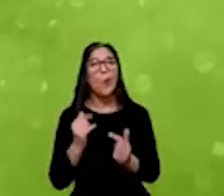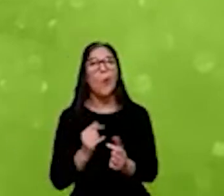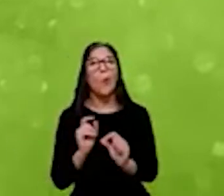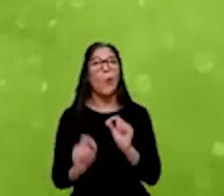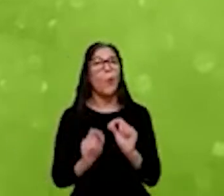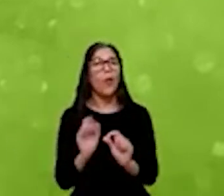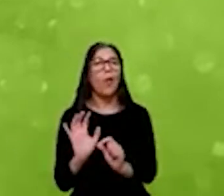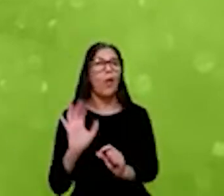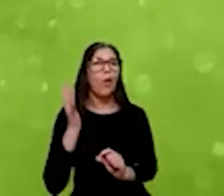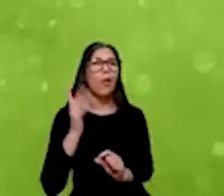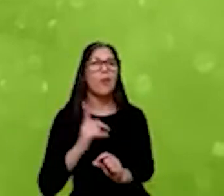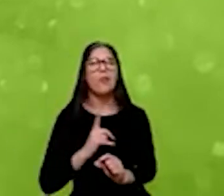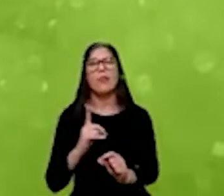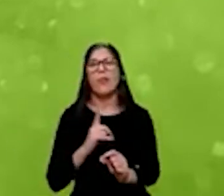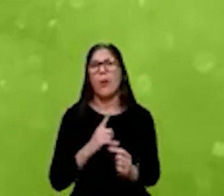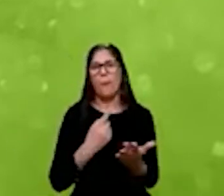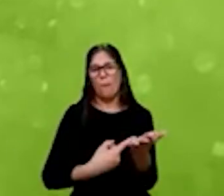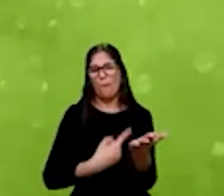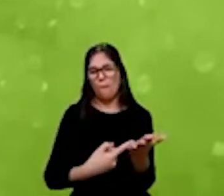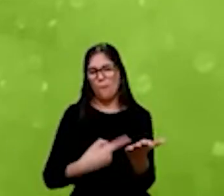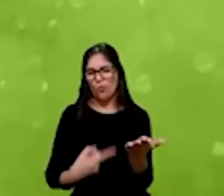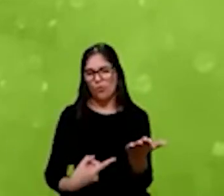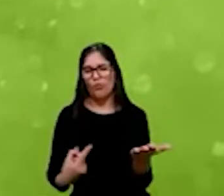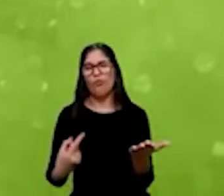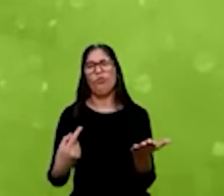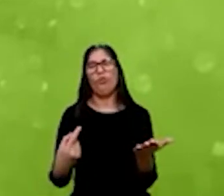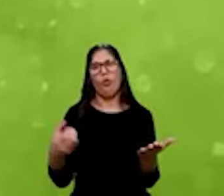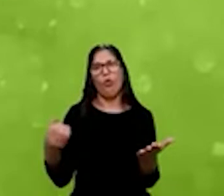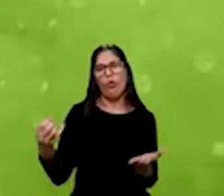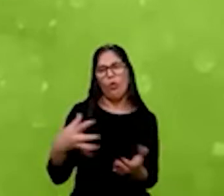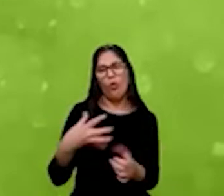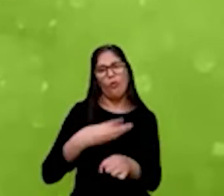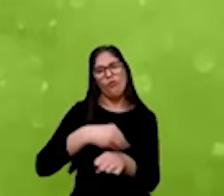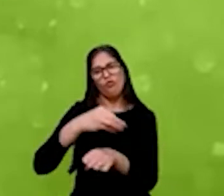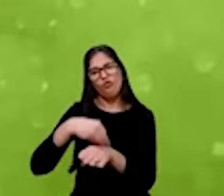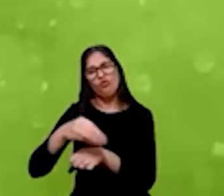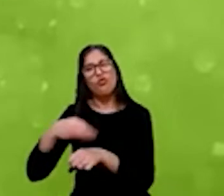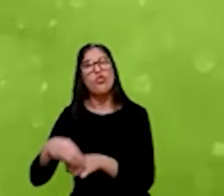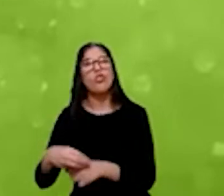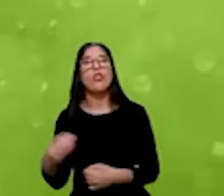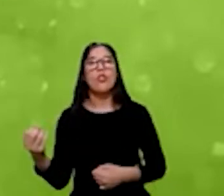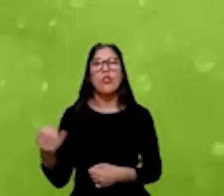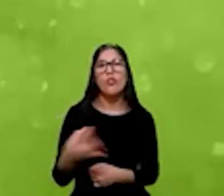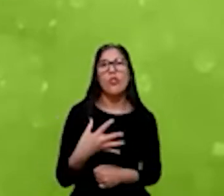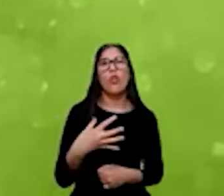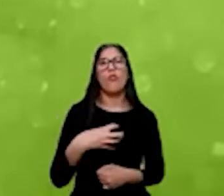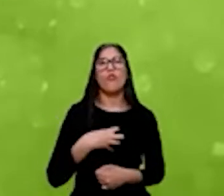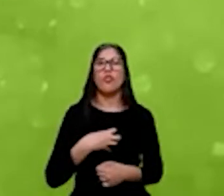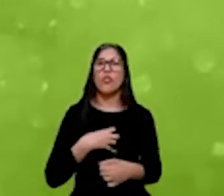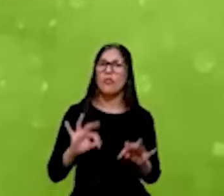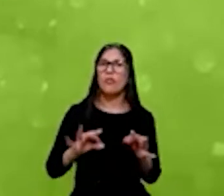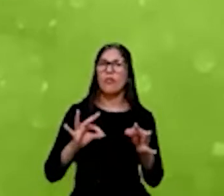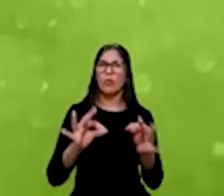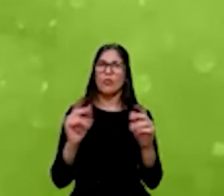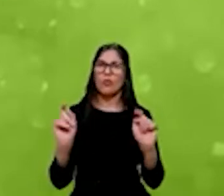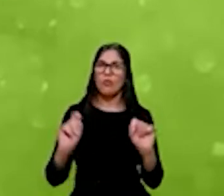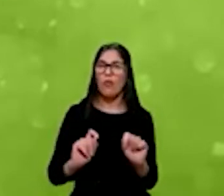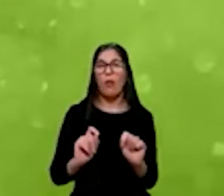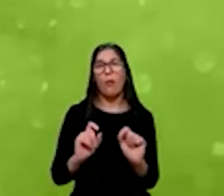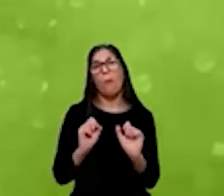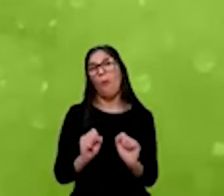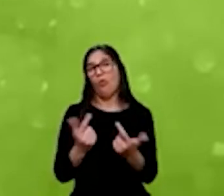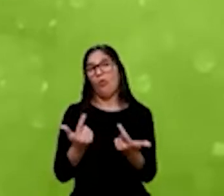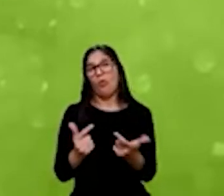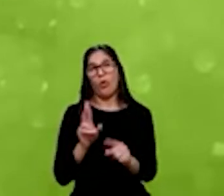um portfólio de novas soluções, um portfólio de novas rotas tecnológicas que eles talvez não estejam trabalhando